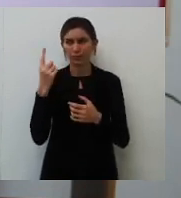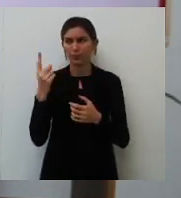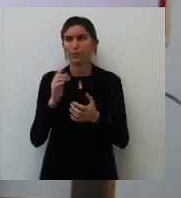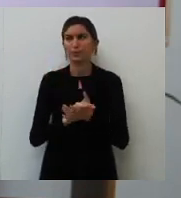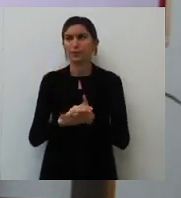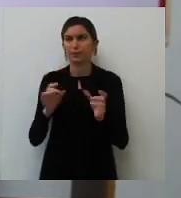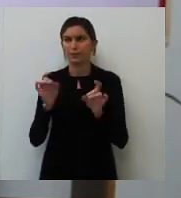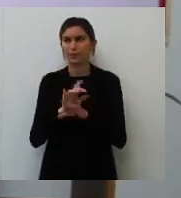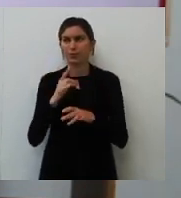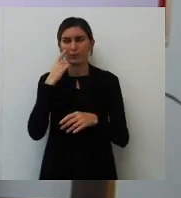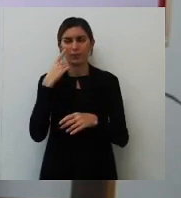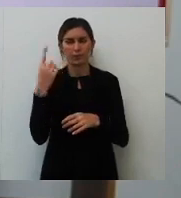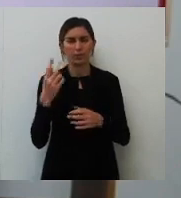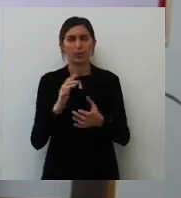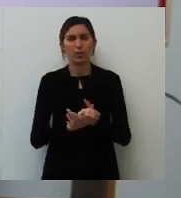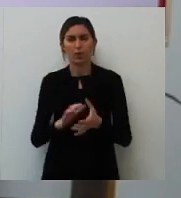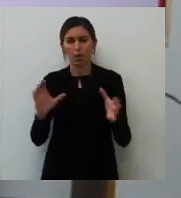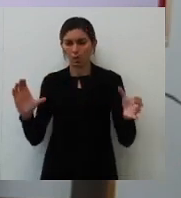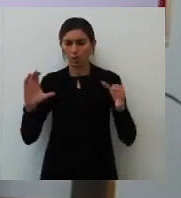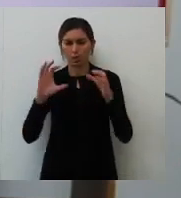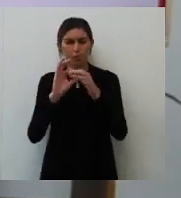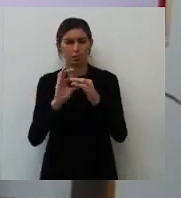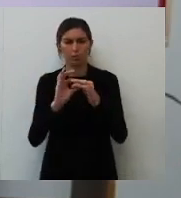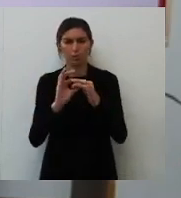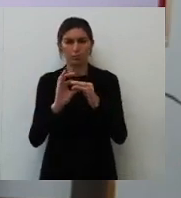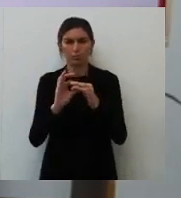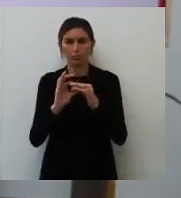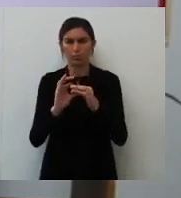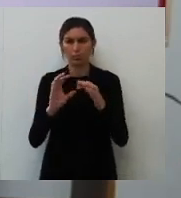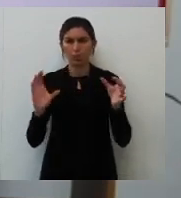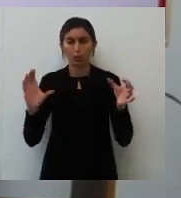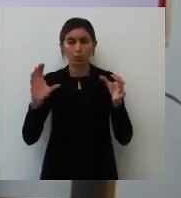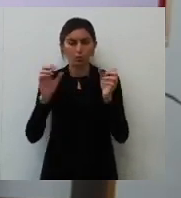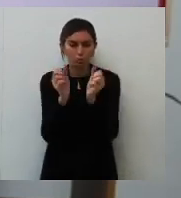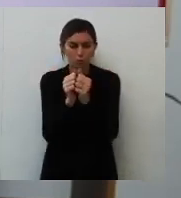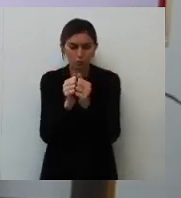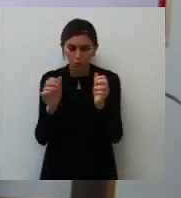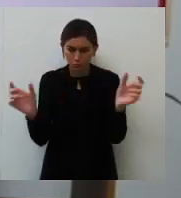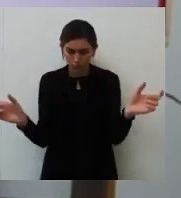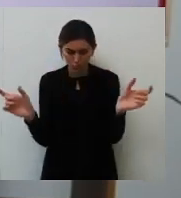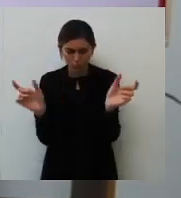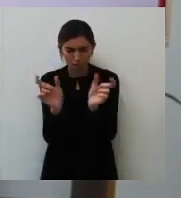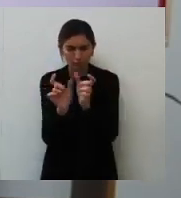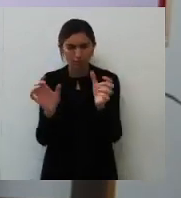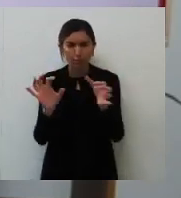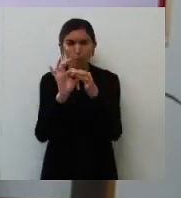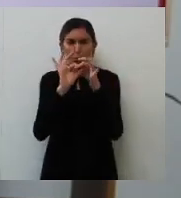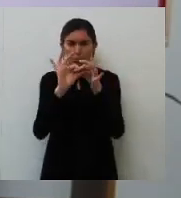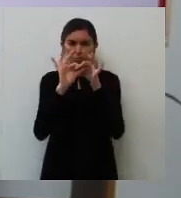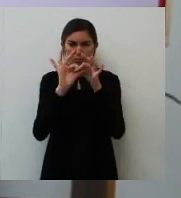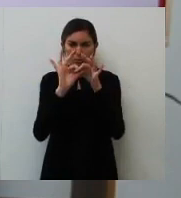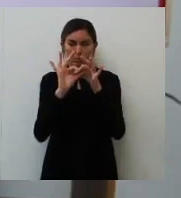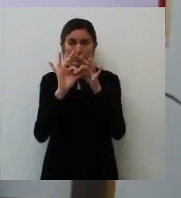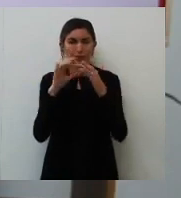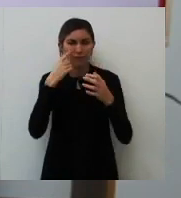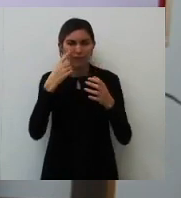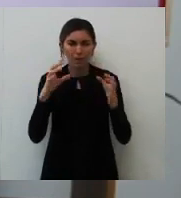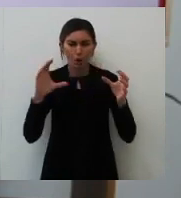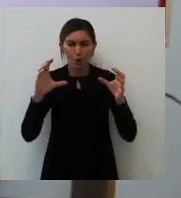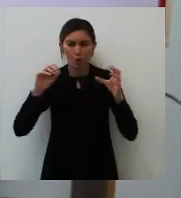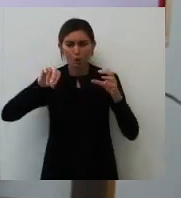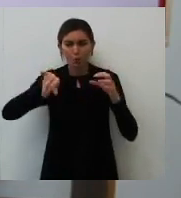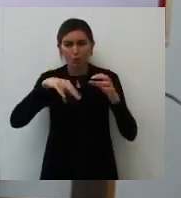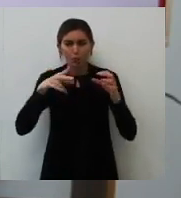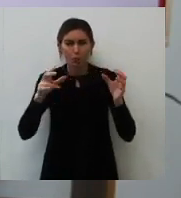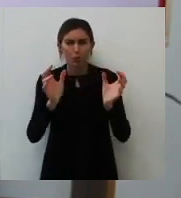Pronto. Gente, só lembrando. Conjunção. Olha o nome. Junção. União. Então, a conjunção é a